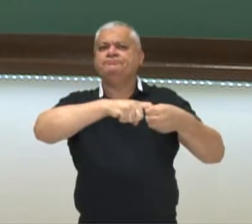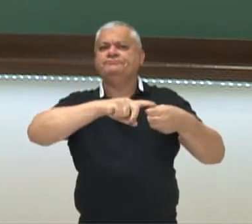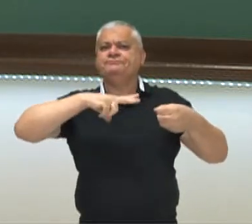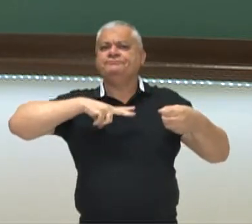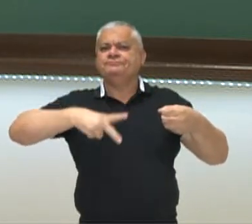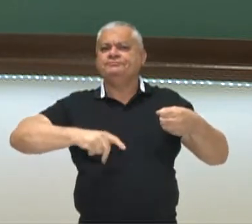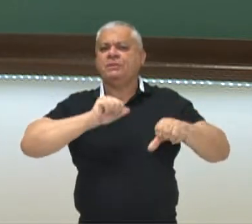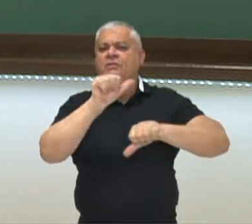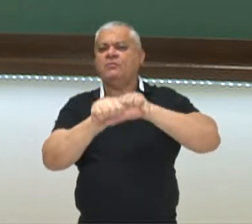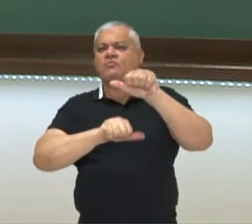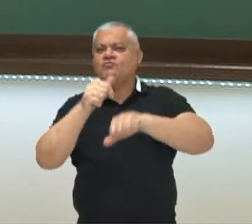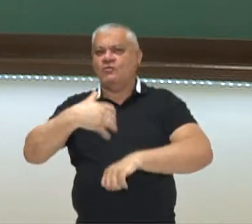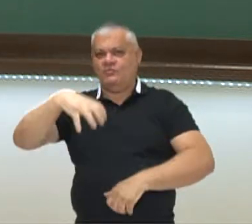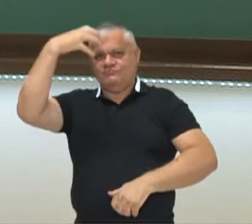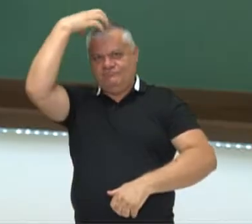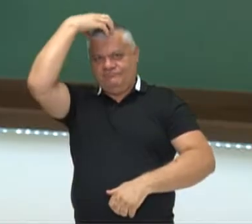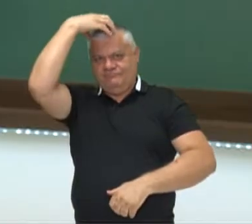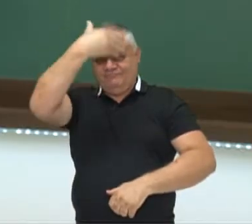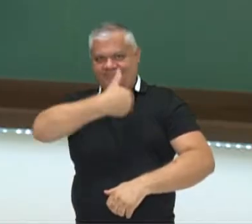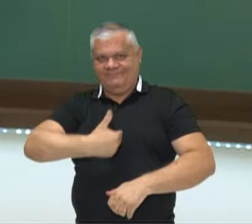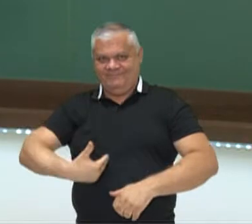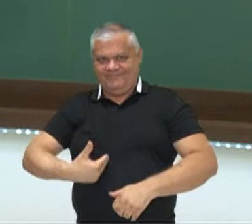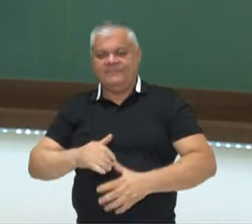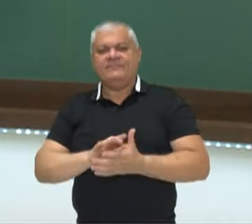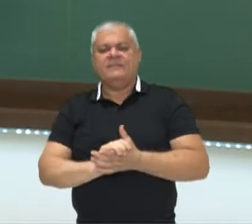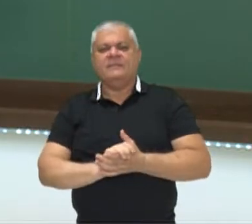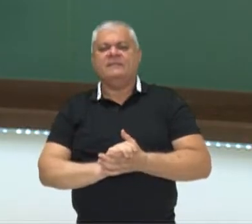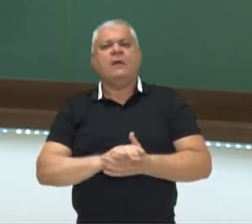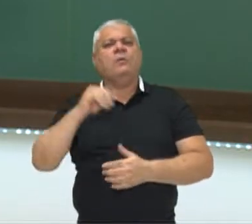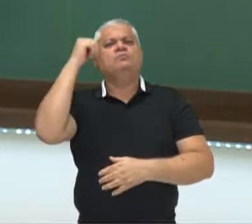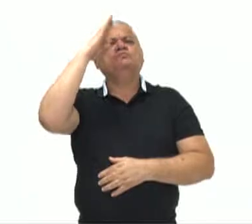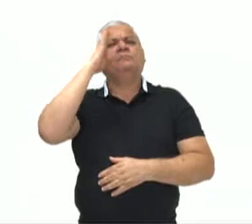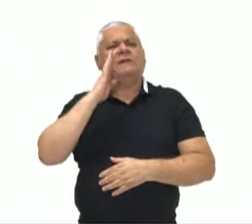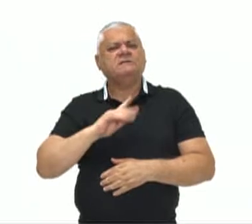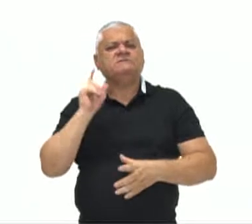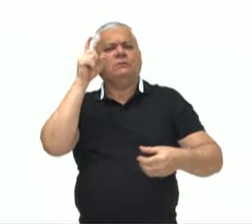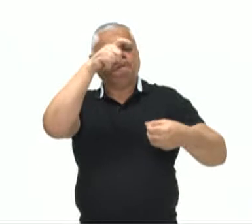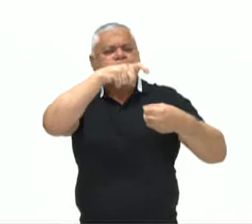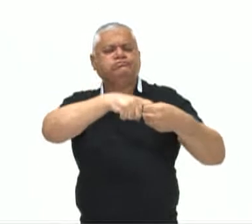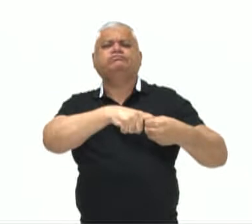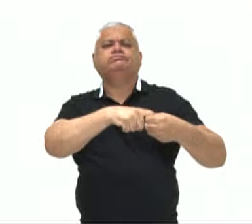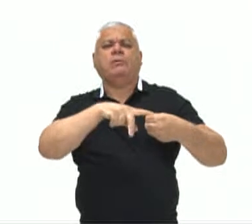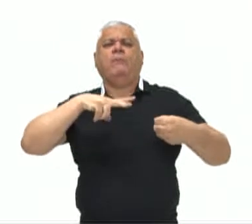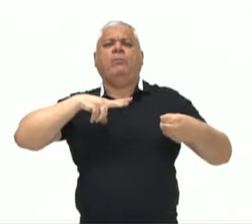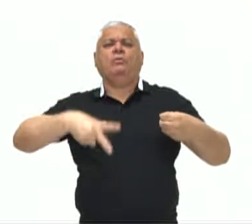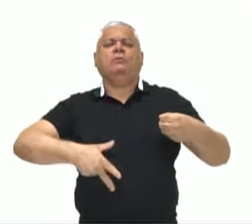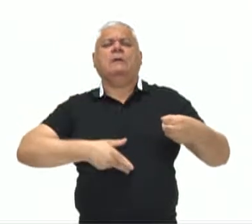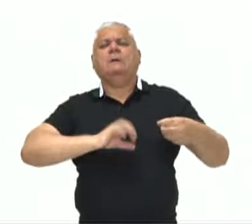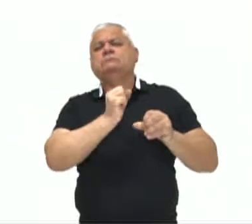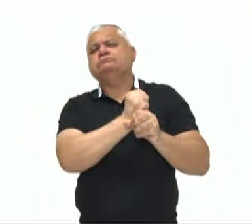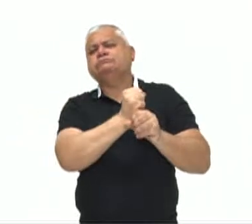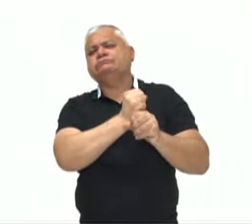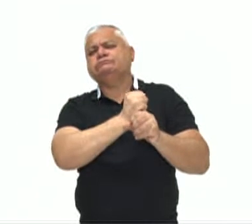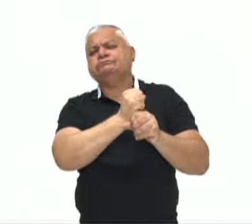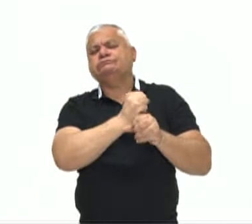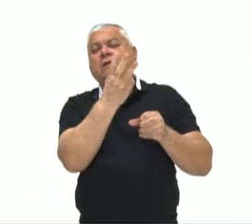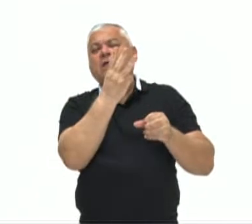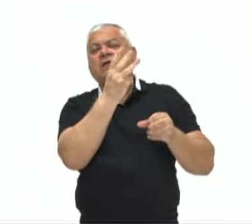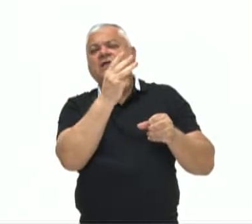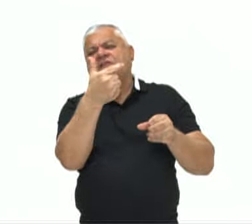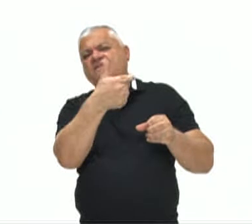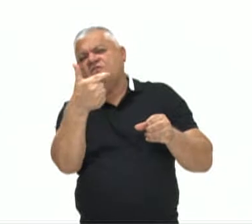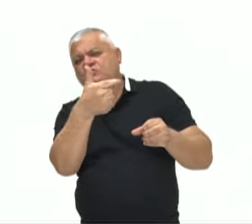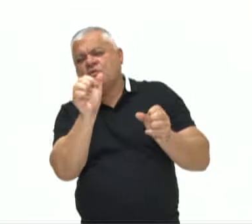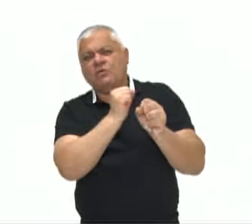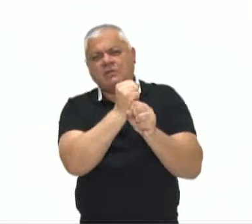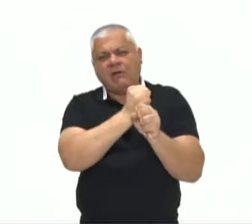império. Vem comigo? O Brasil, então, foi colônia de Portugal por mais de 300 anos, 322 anos